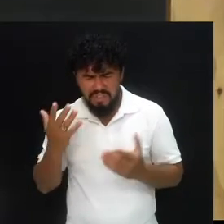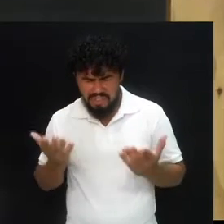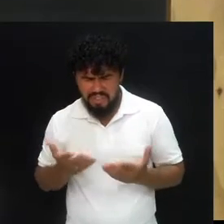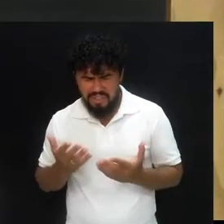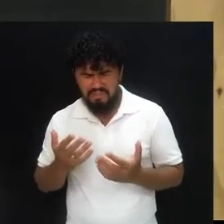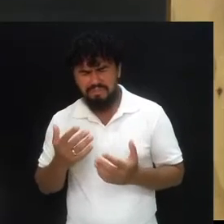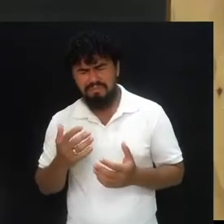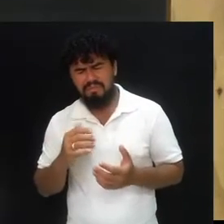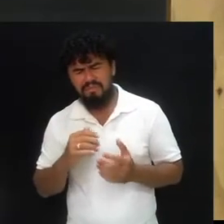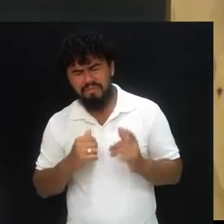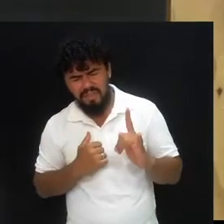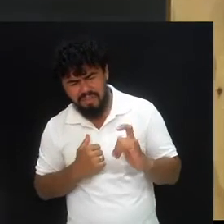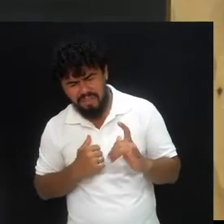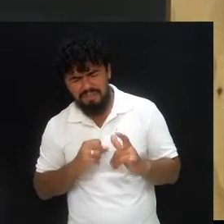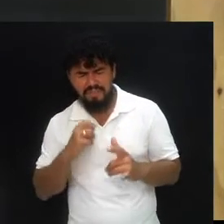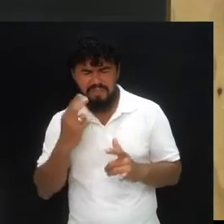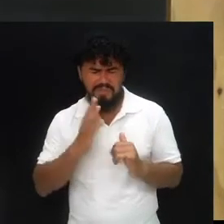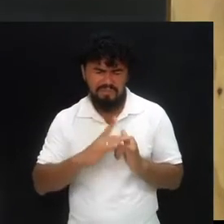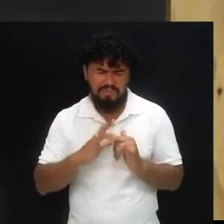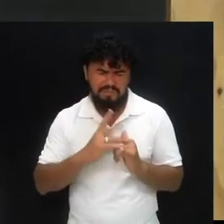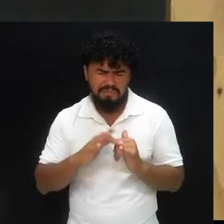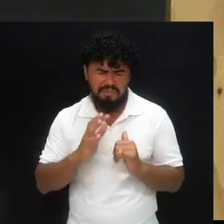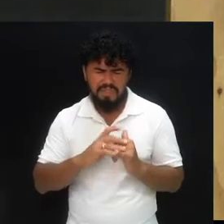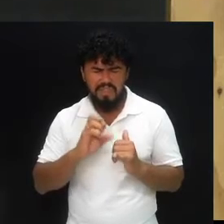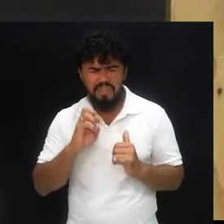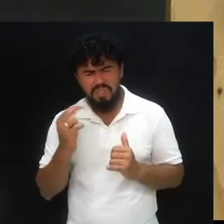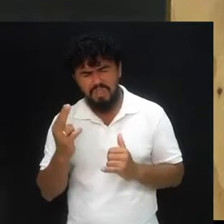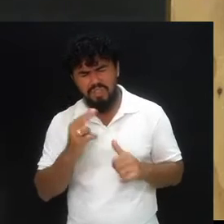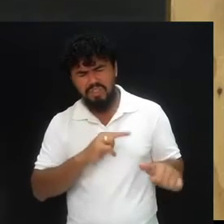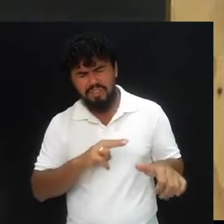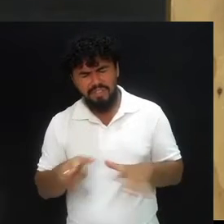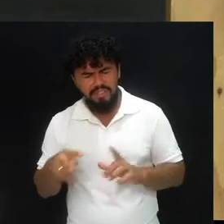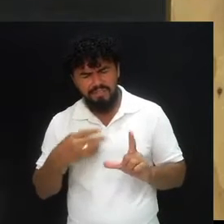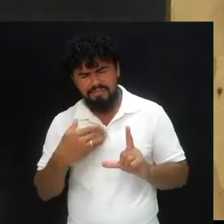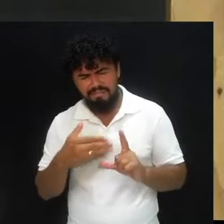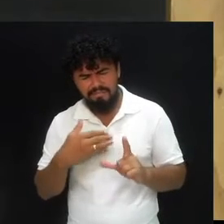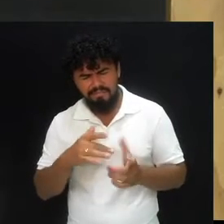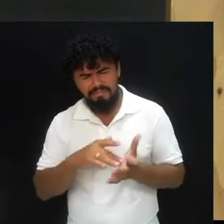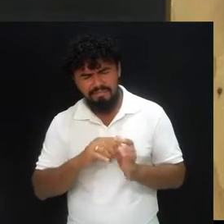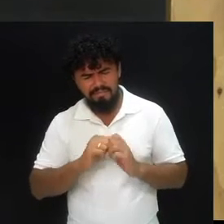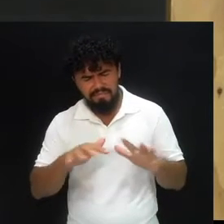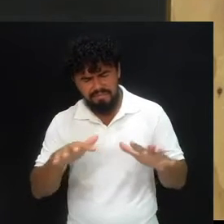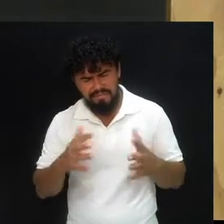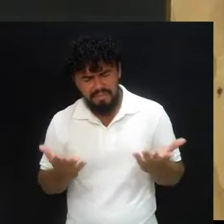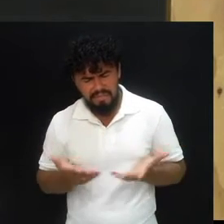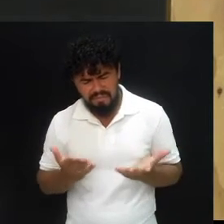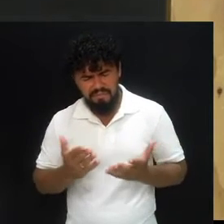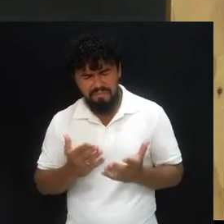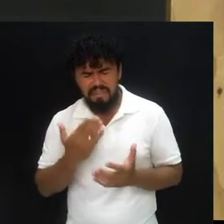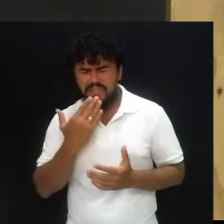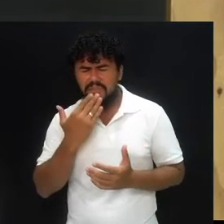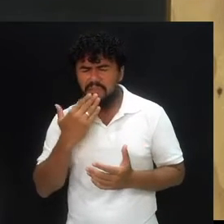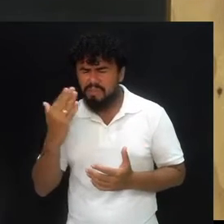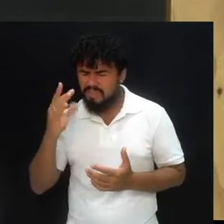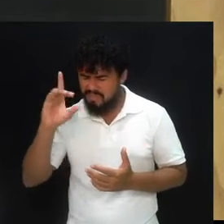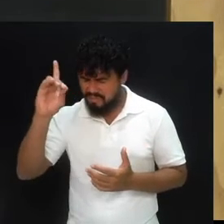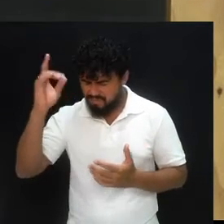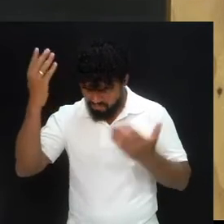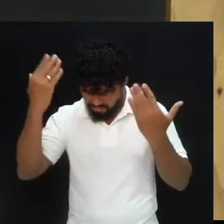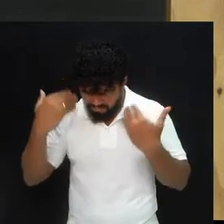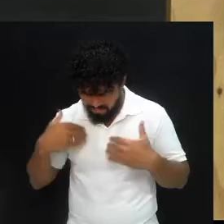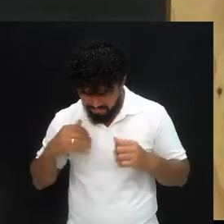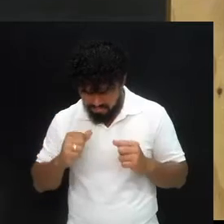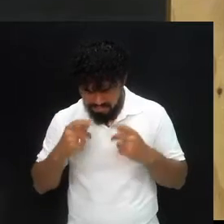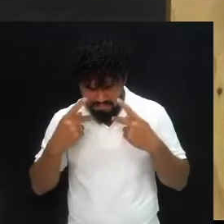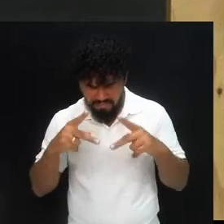Instagram, pelo Youtube, ou ao longo da semana, recebendo essa palavra poderosa. Eu te peço, Senhor, que o abrir dos meus lábios, o meditar do